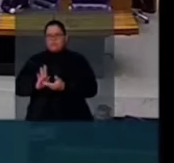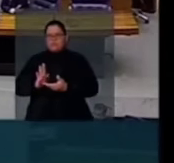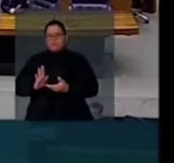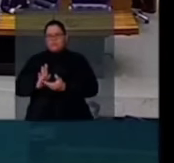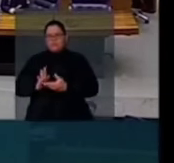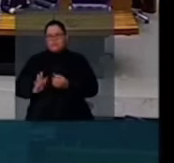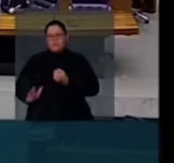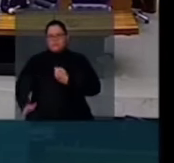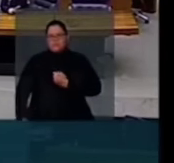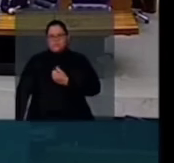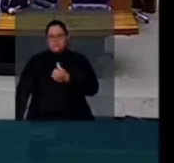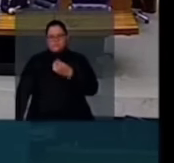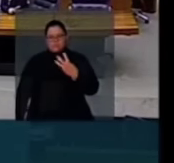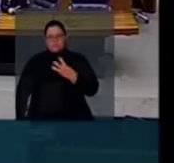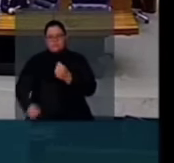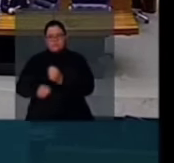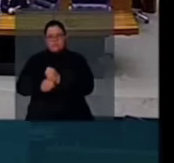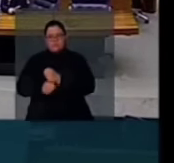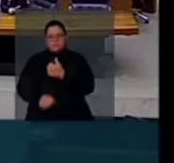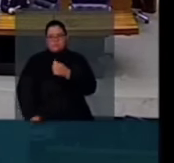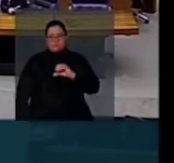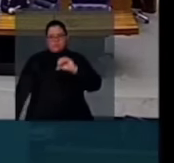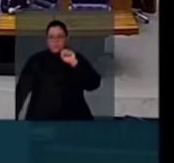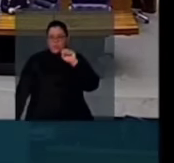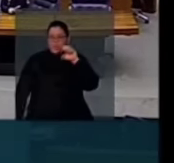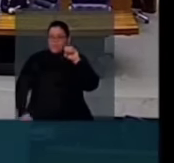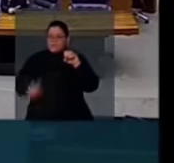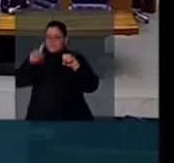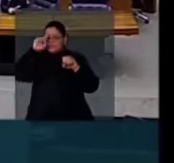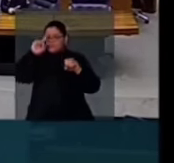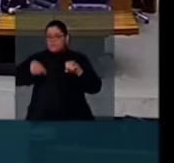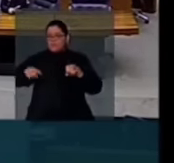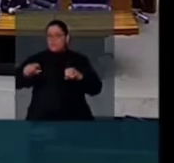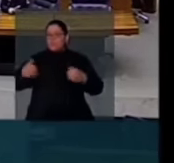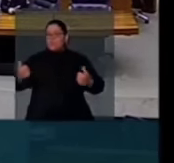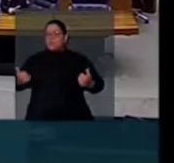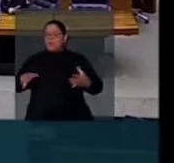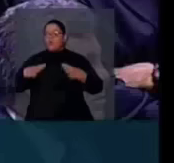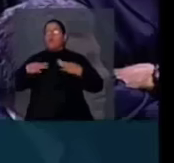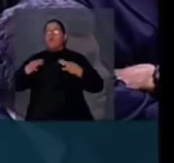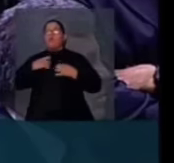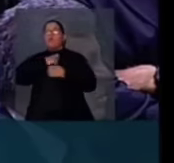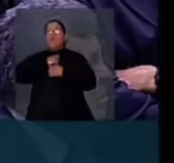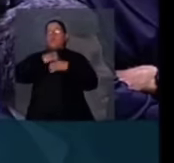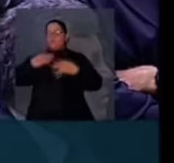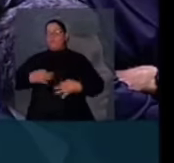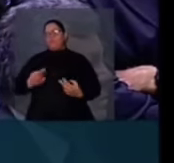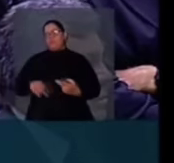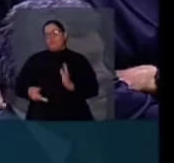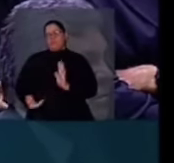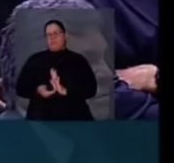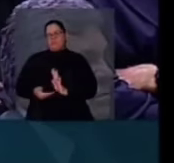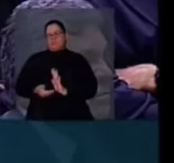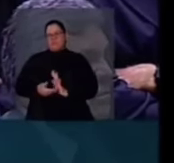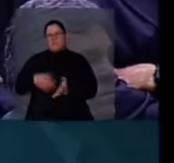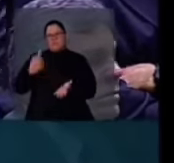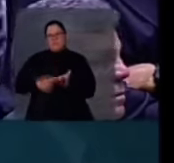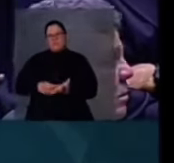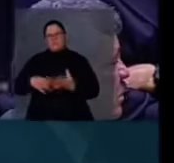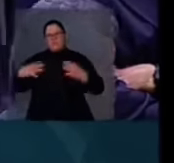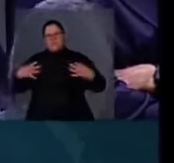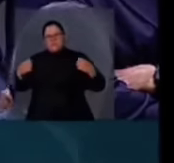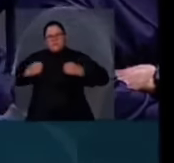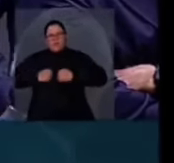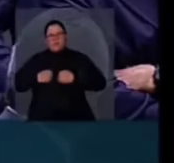ato número 63 de 1980 estabelece qual que vai ser a vestimenta nessa casa. E a vestimenta dessa casa, excelência, é paletó,